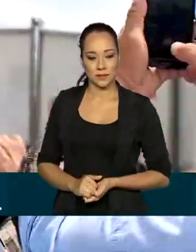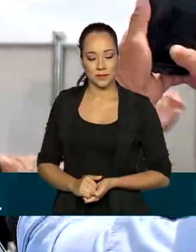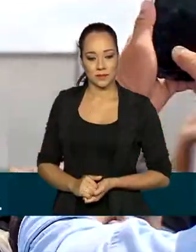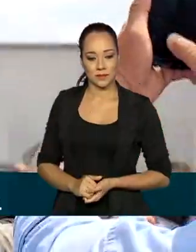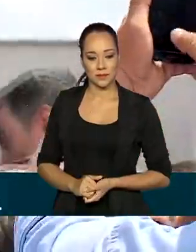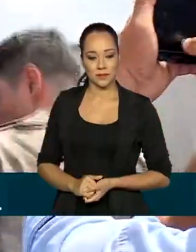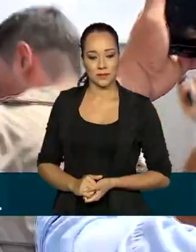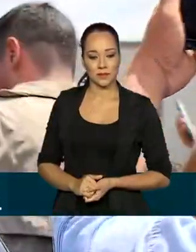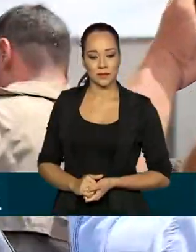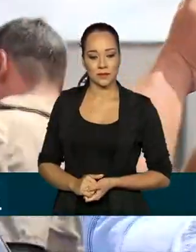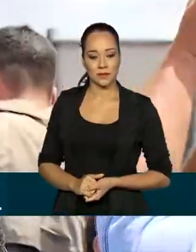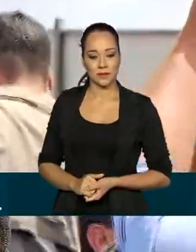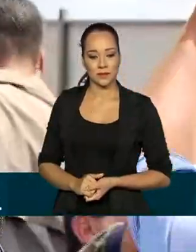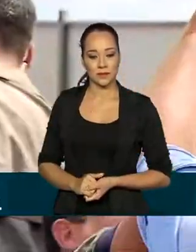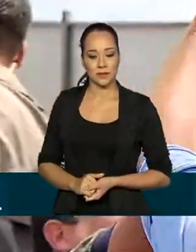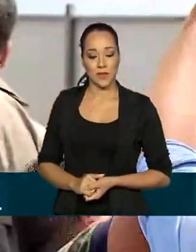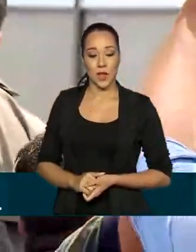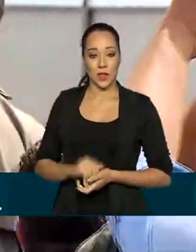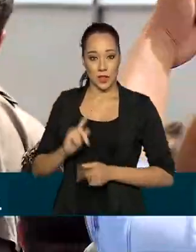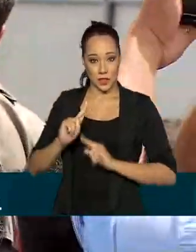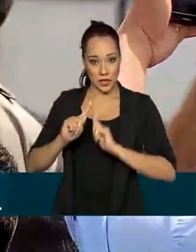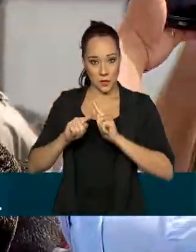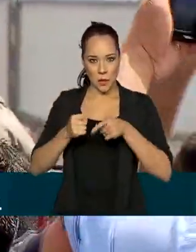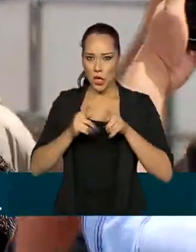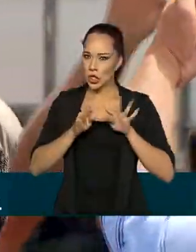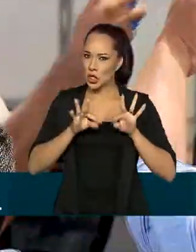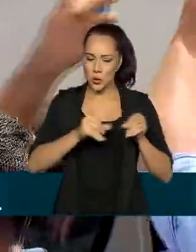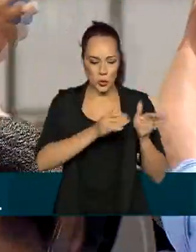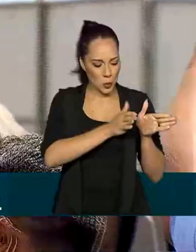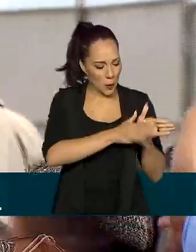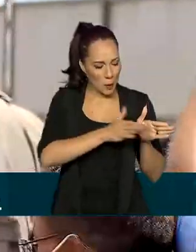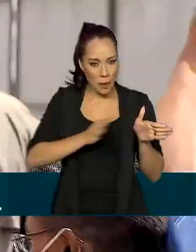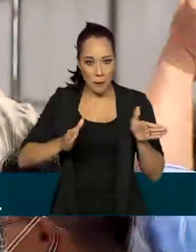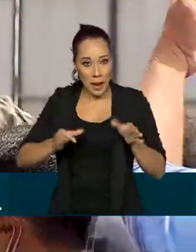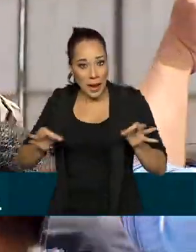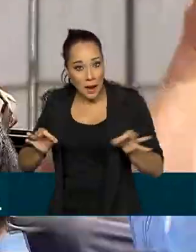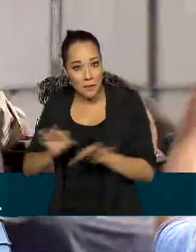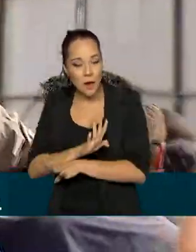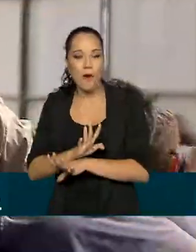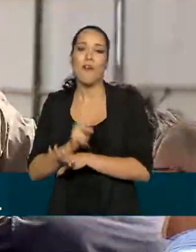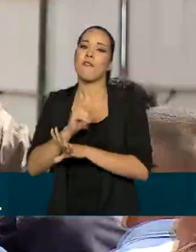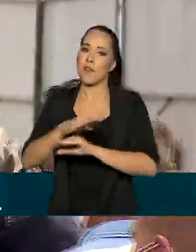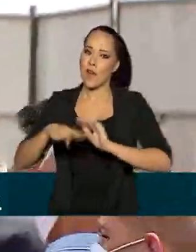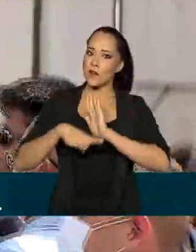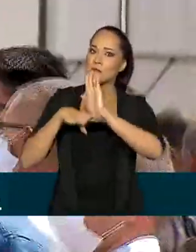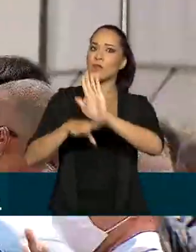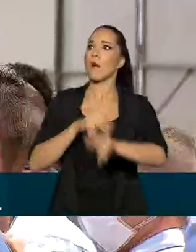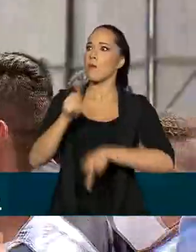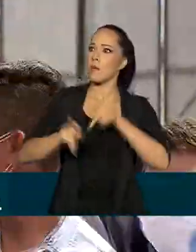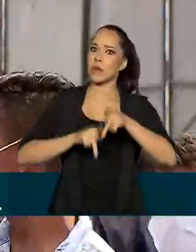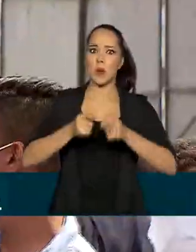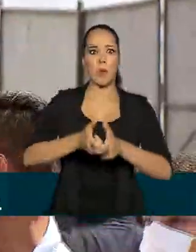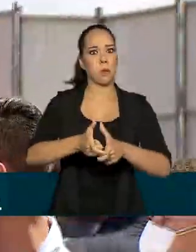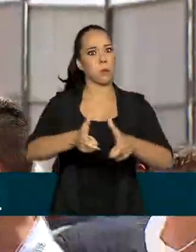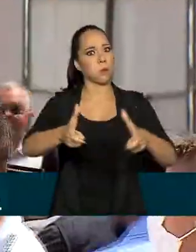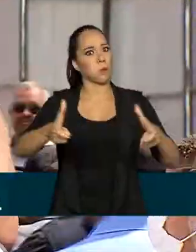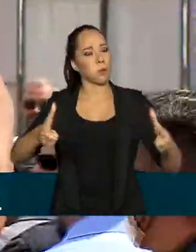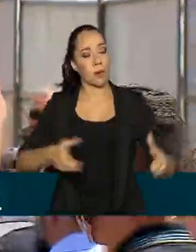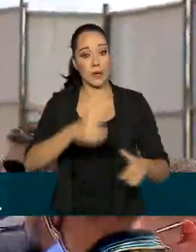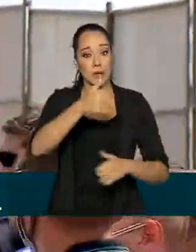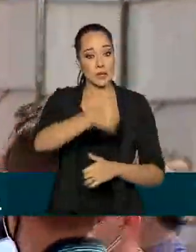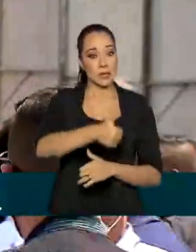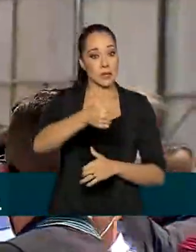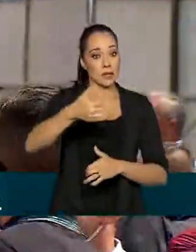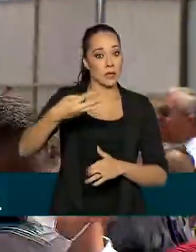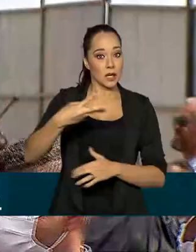O sistema, quando estiver completo, deve atender uma população bem maior, cerca de 113 mil